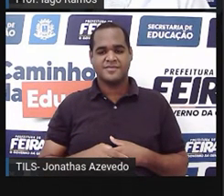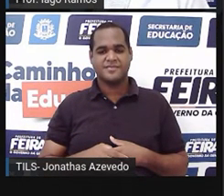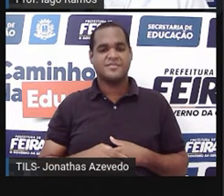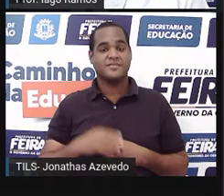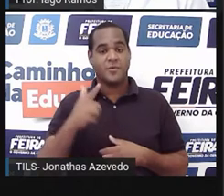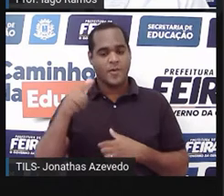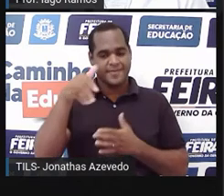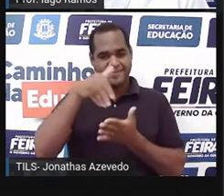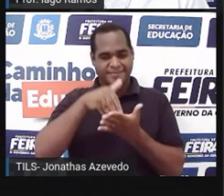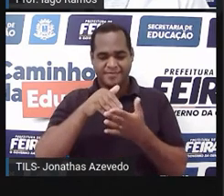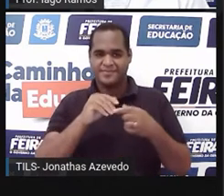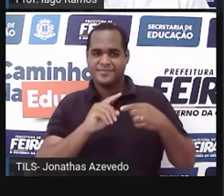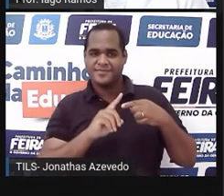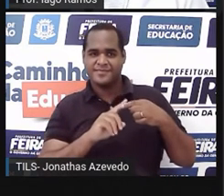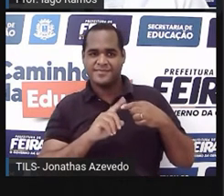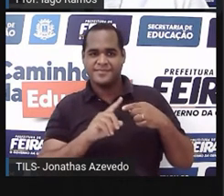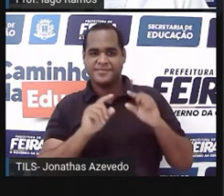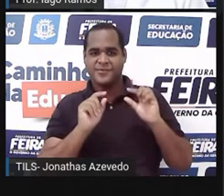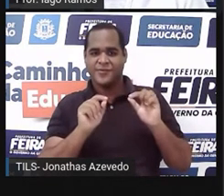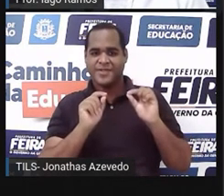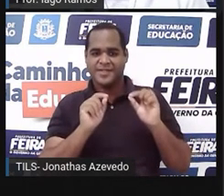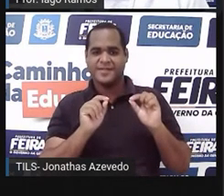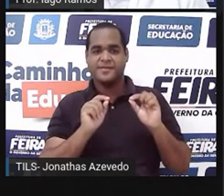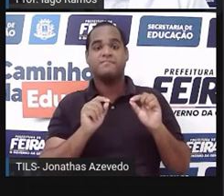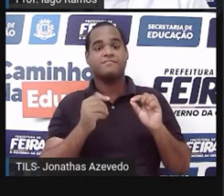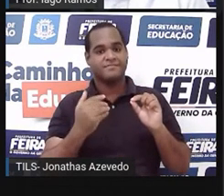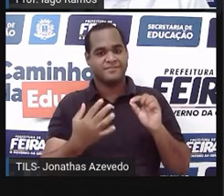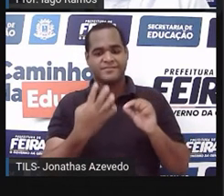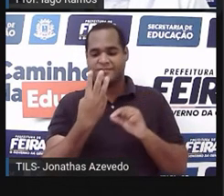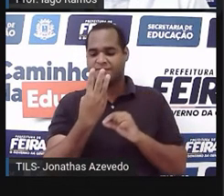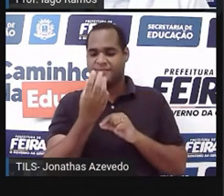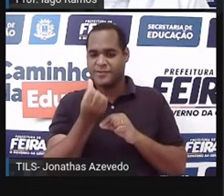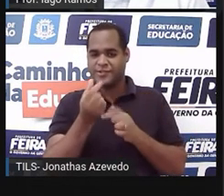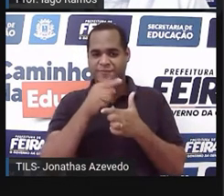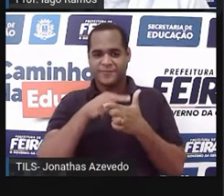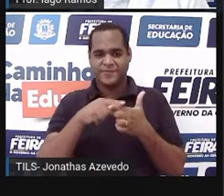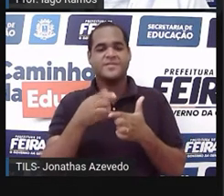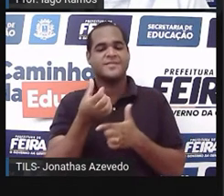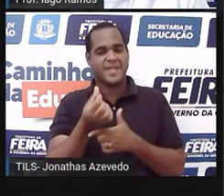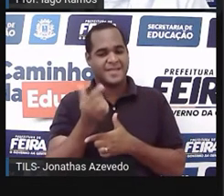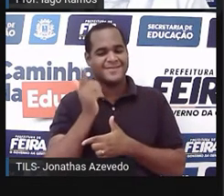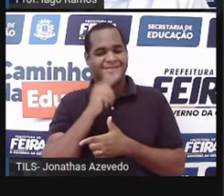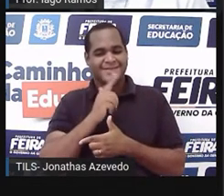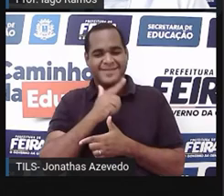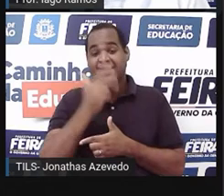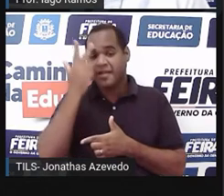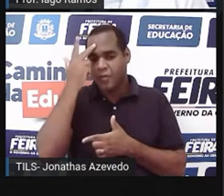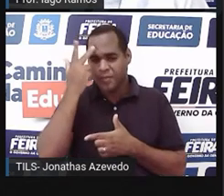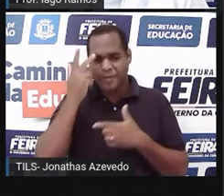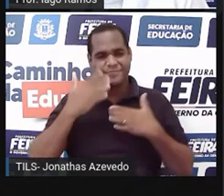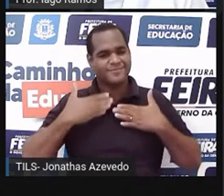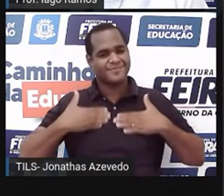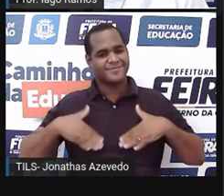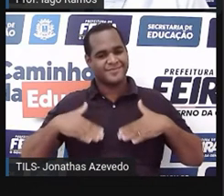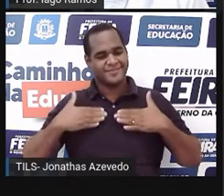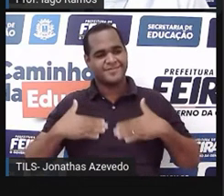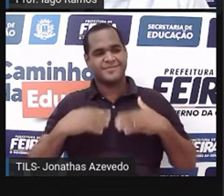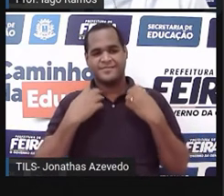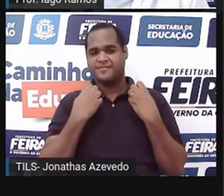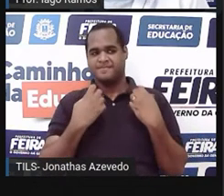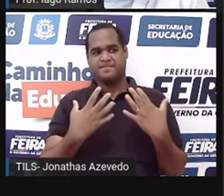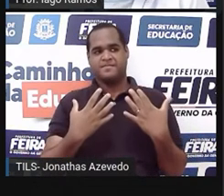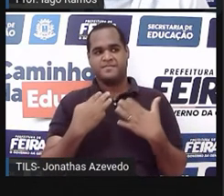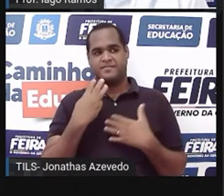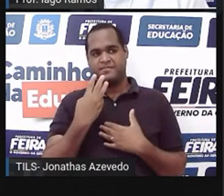e a última continha para ser feita ali é o 36 dividido por seis, isso aí é tranquilão, tá bom? 36 dividido por seis